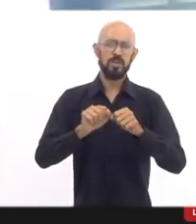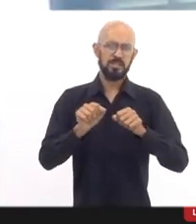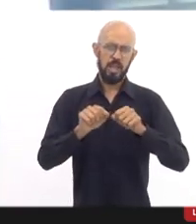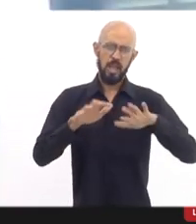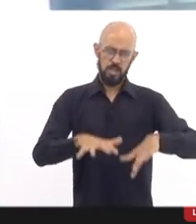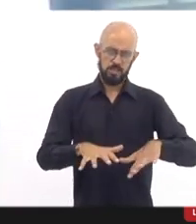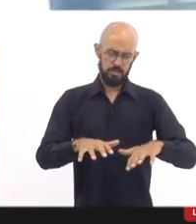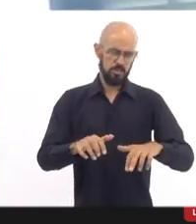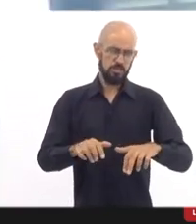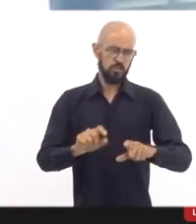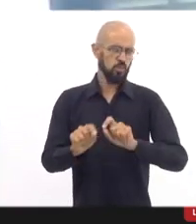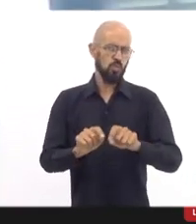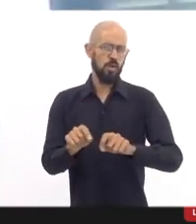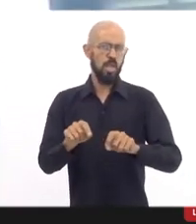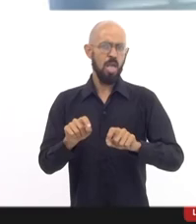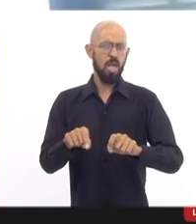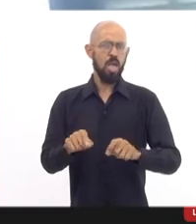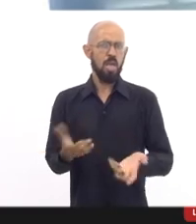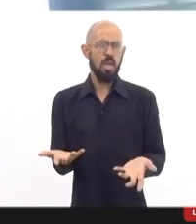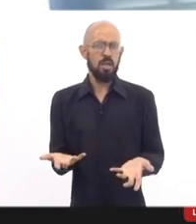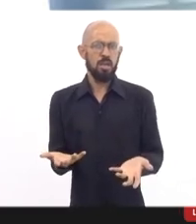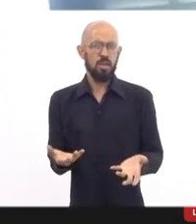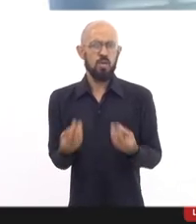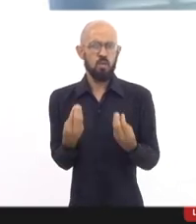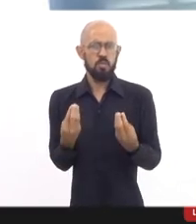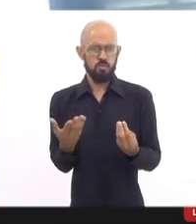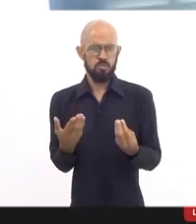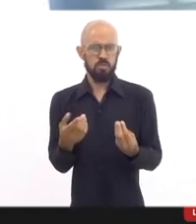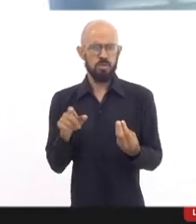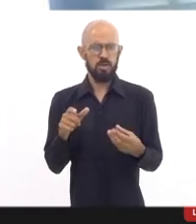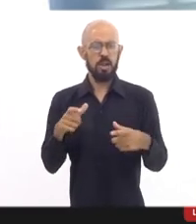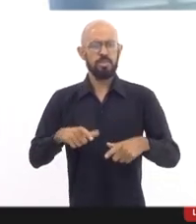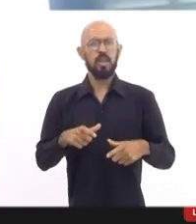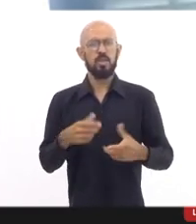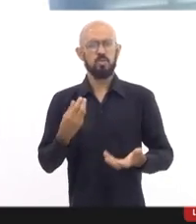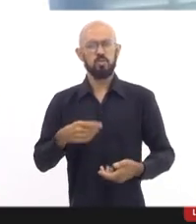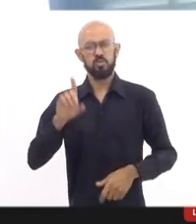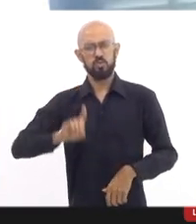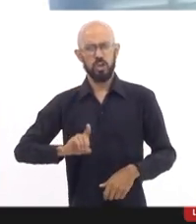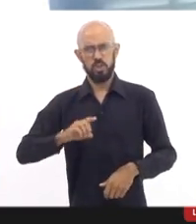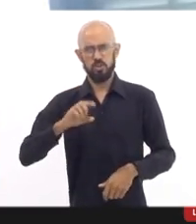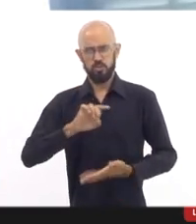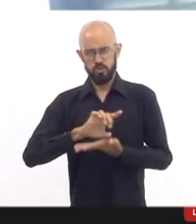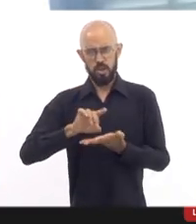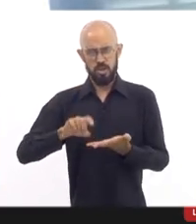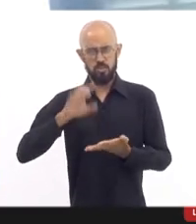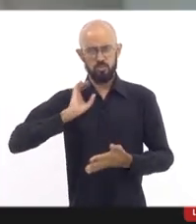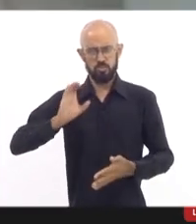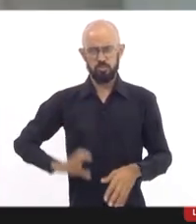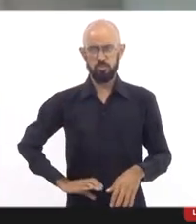coisa. O é isso? O que é isso? Cadê o Estado de Direito? Então, vamos